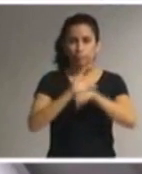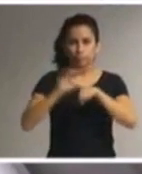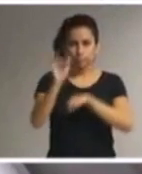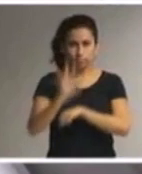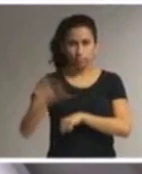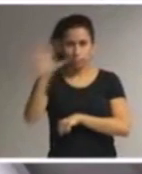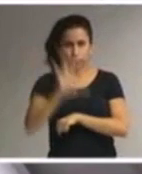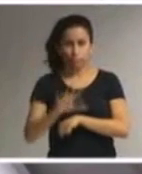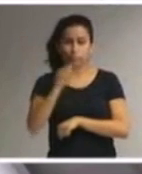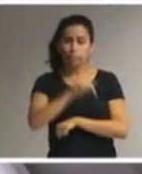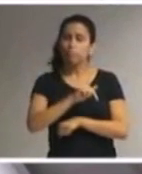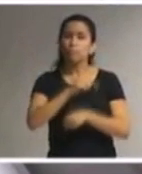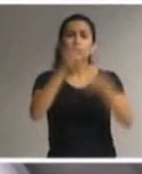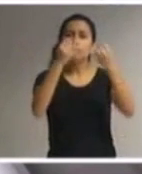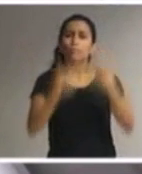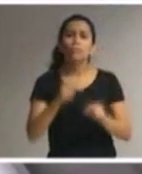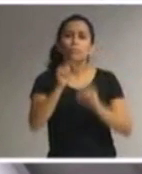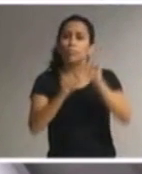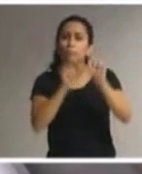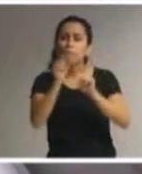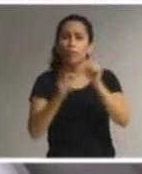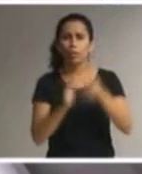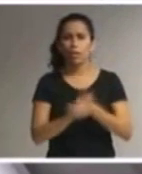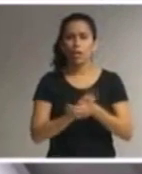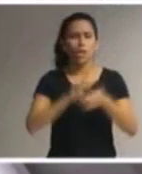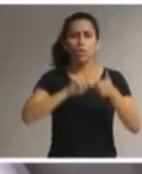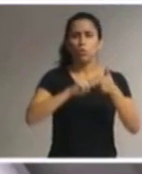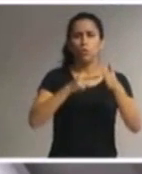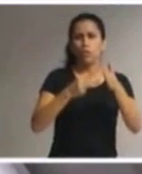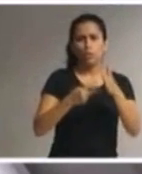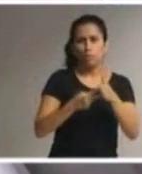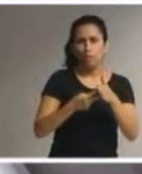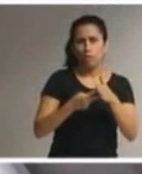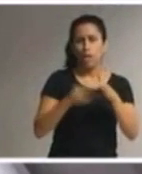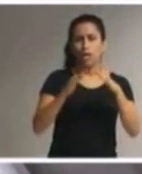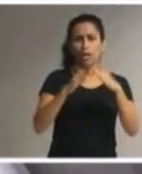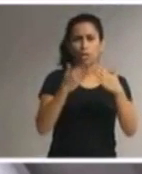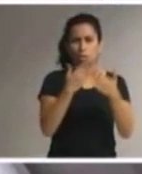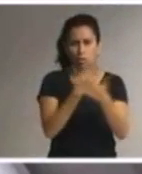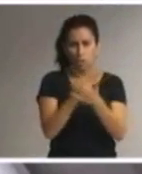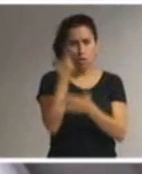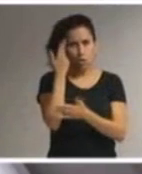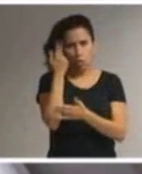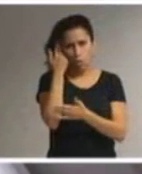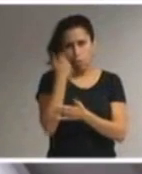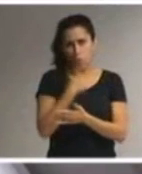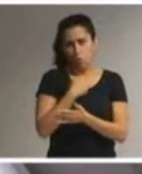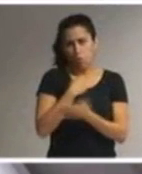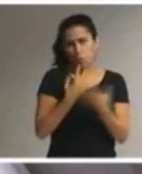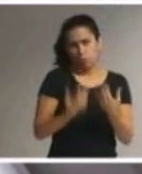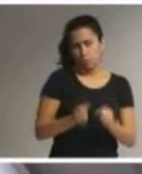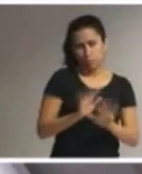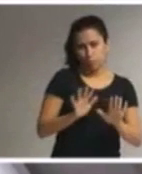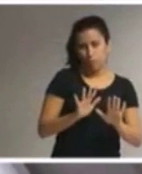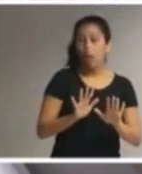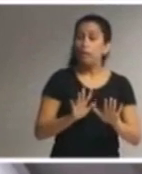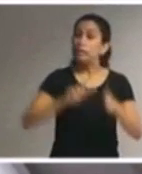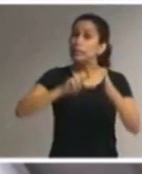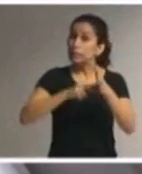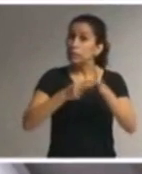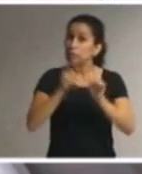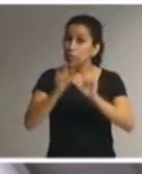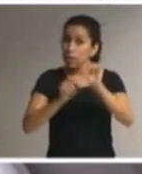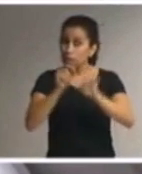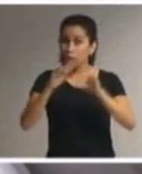regular não esteja obrigada a oferecê-lo. Ao contrário, significa que a rede regular, que é composta de escolas públicas e